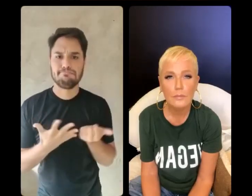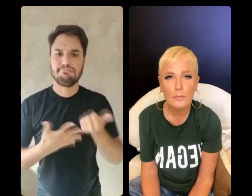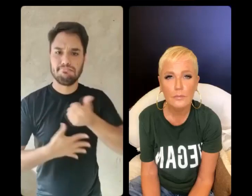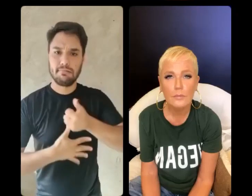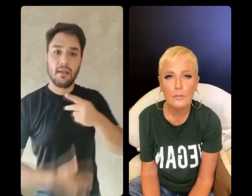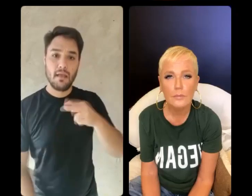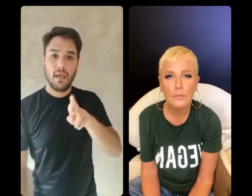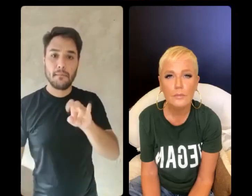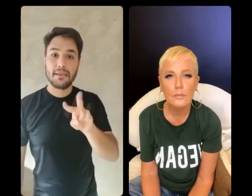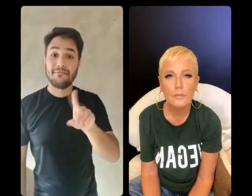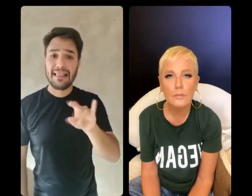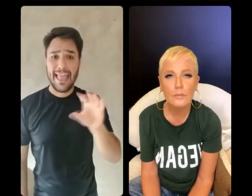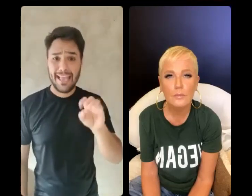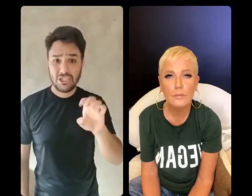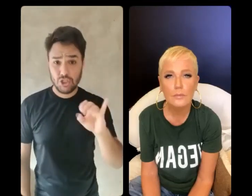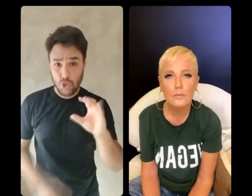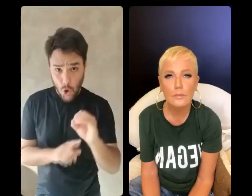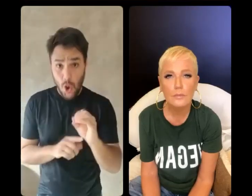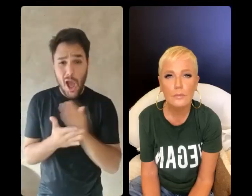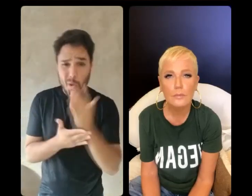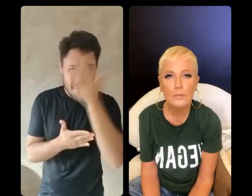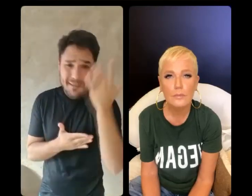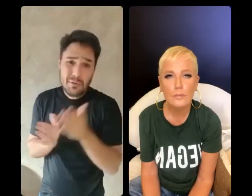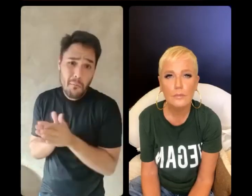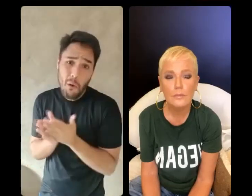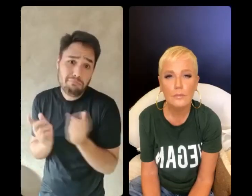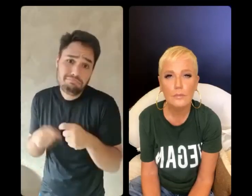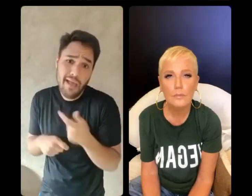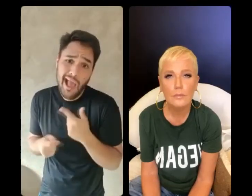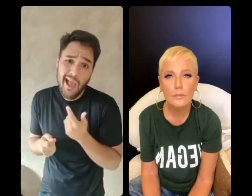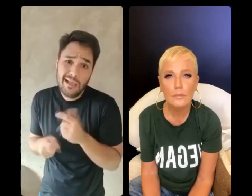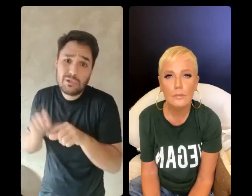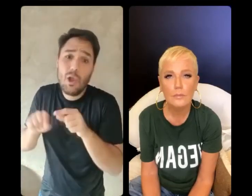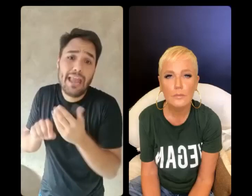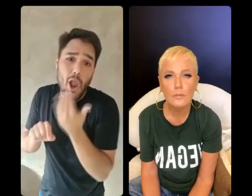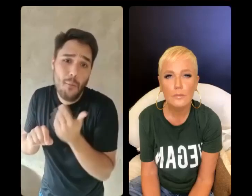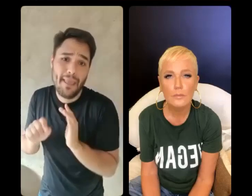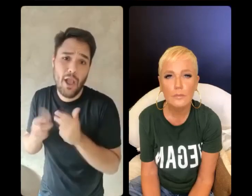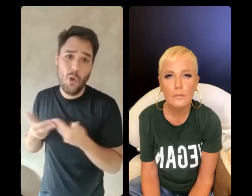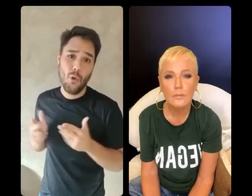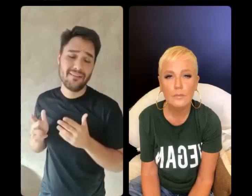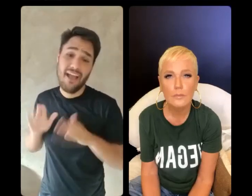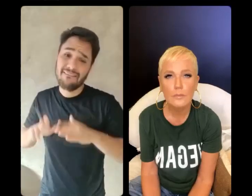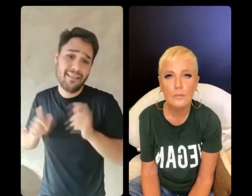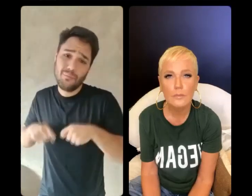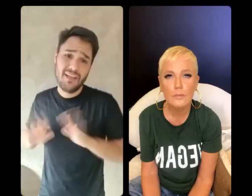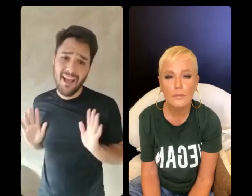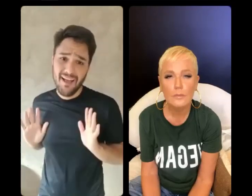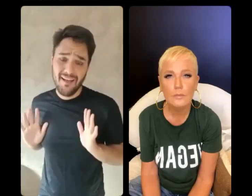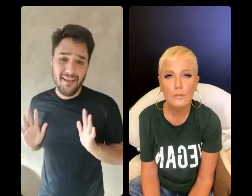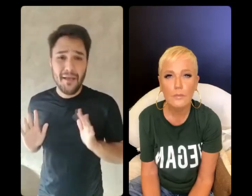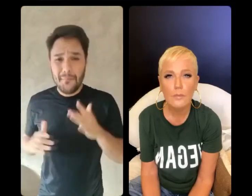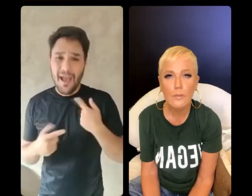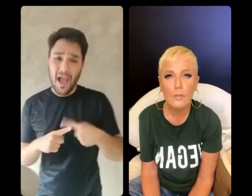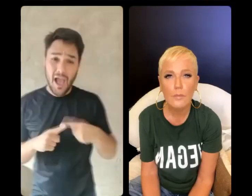escolha. Contudo, antes de a gente responder pra essas pessoas, né, que vêm pra mim e falam Ah, mas é caro, olha só, olha